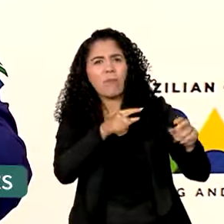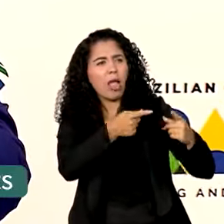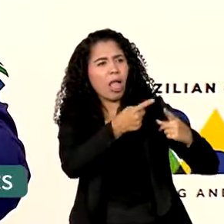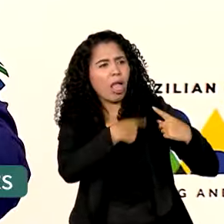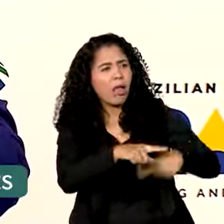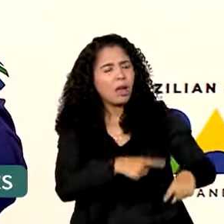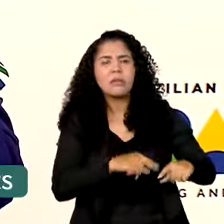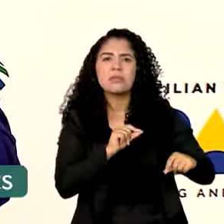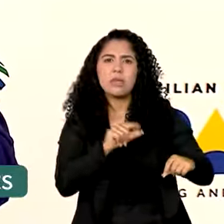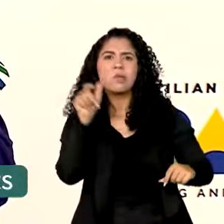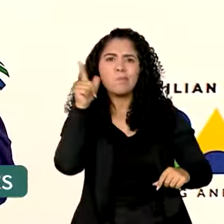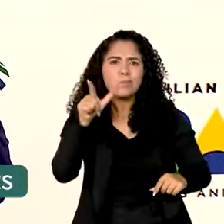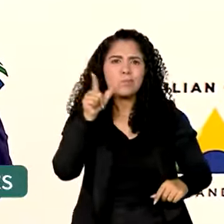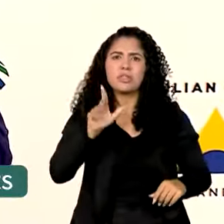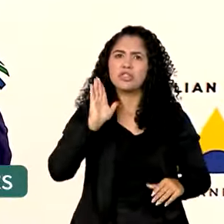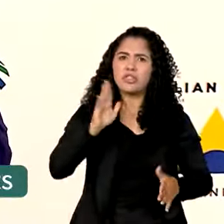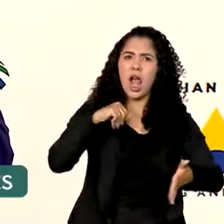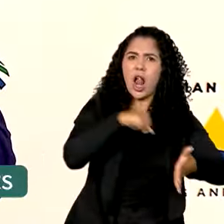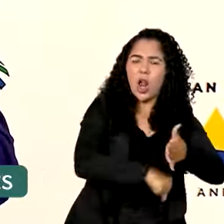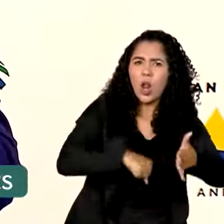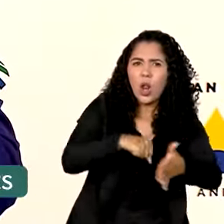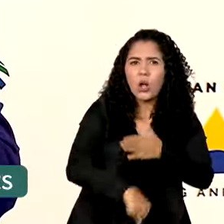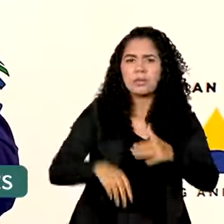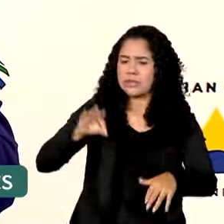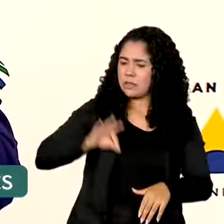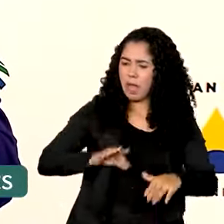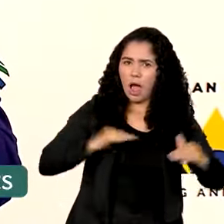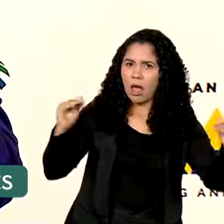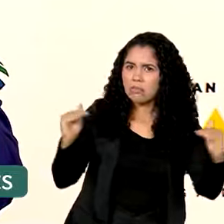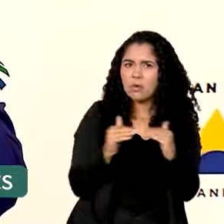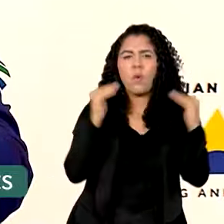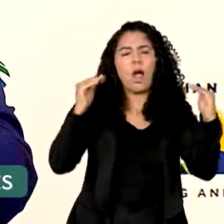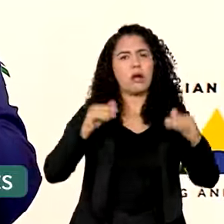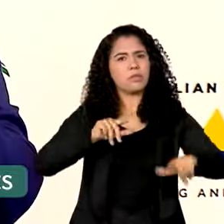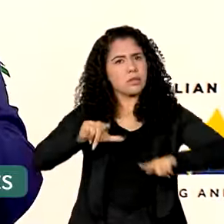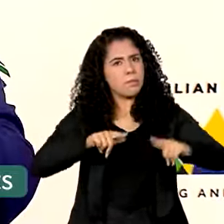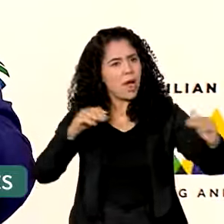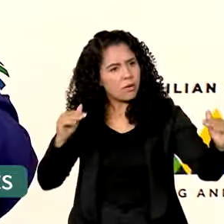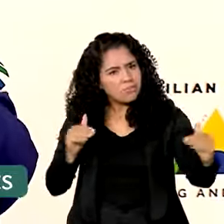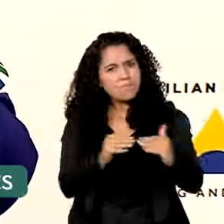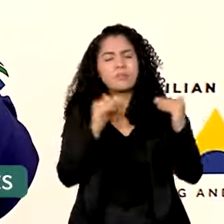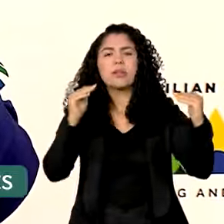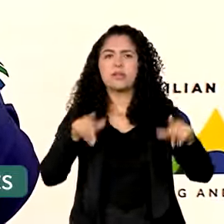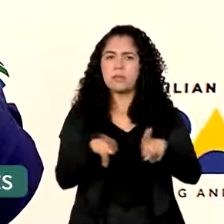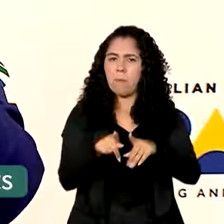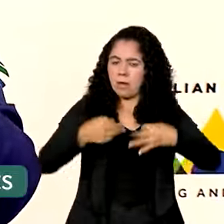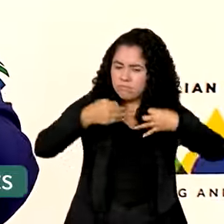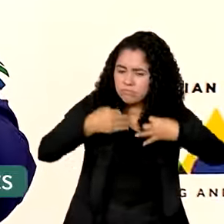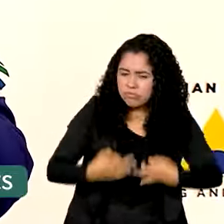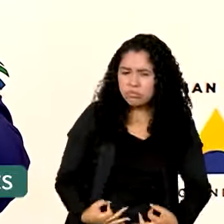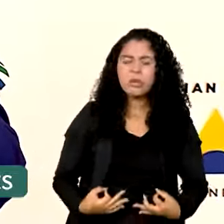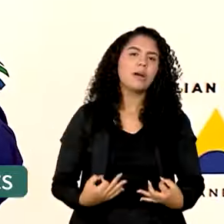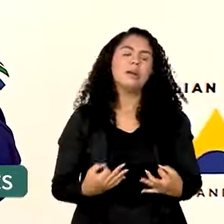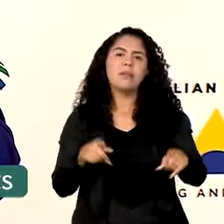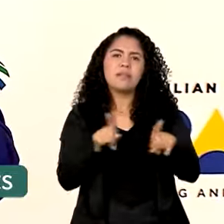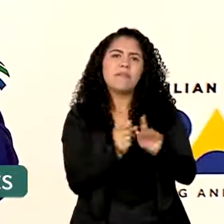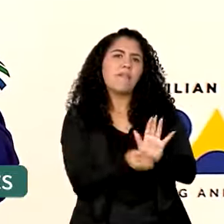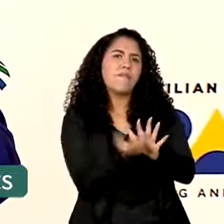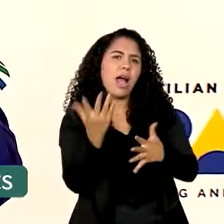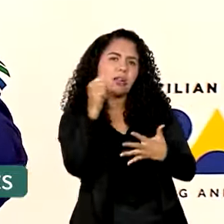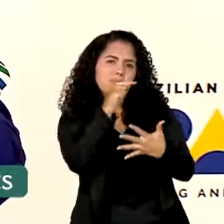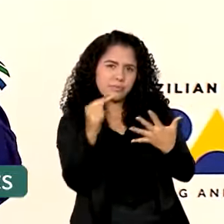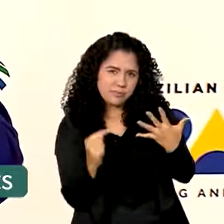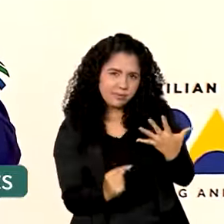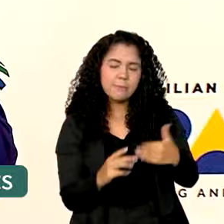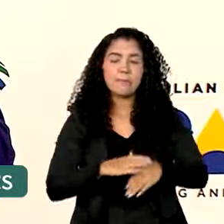conquista das mulheres, direito de trabalhar, salário igual para trabalho igual, dignidade, uma série de coisas.